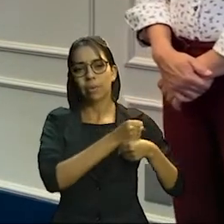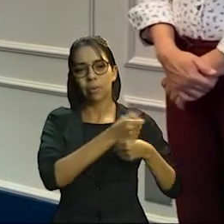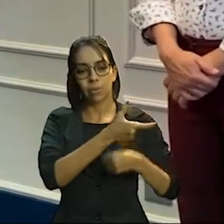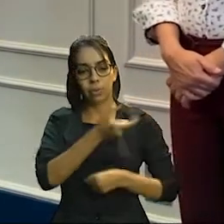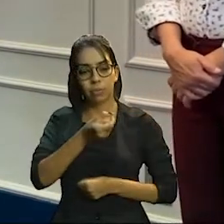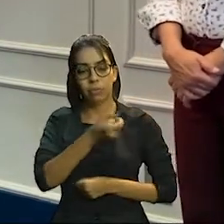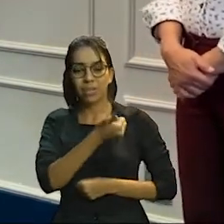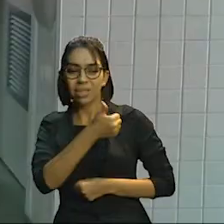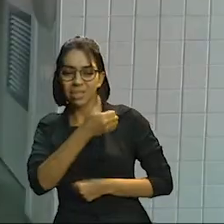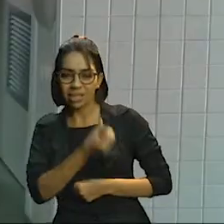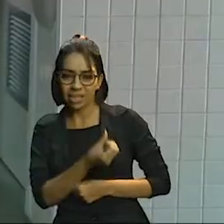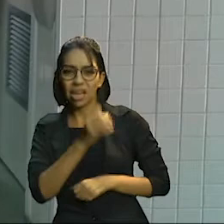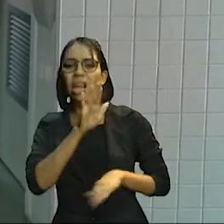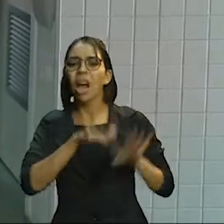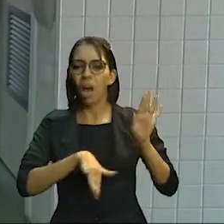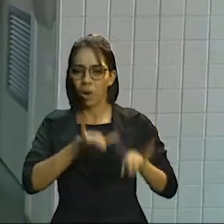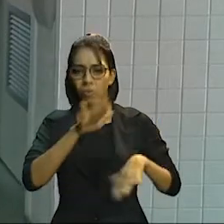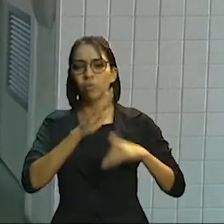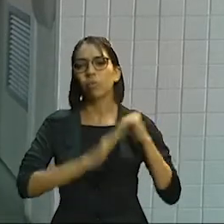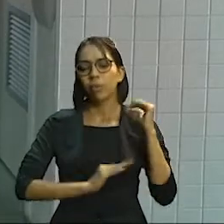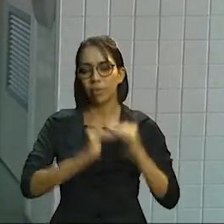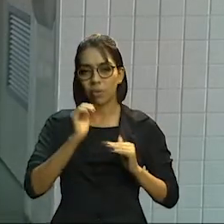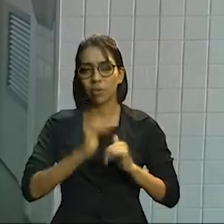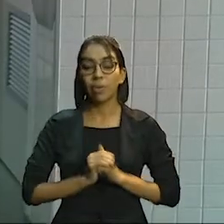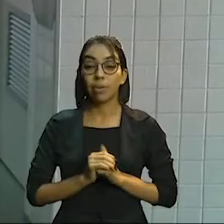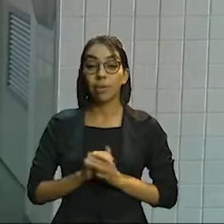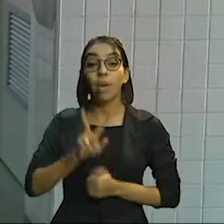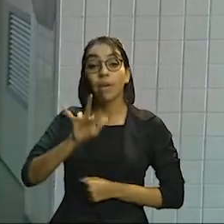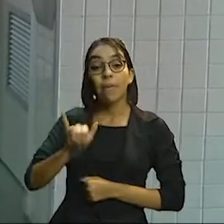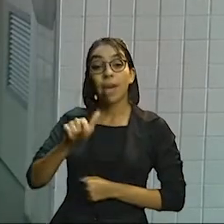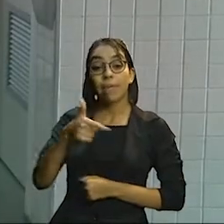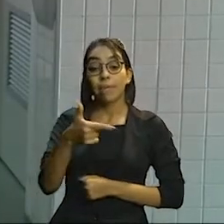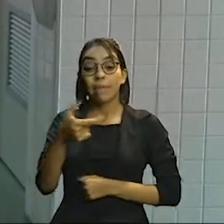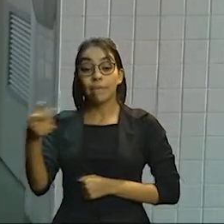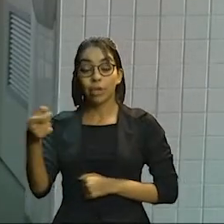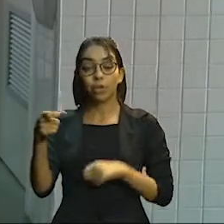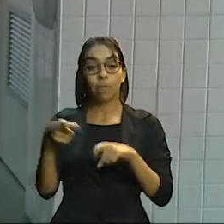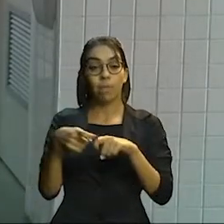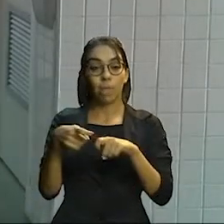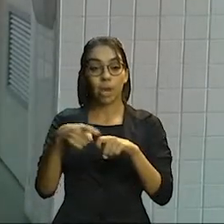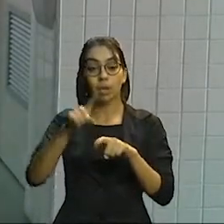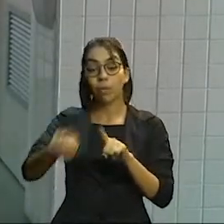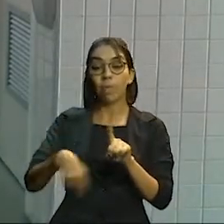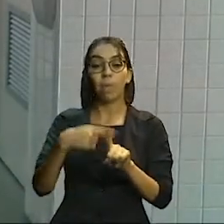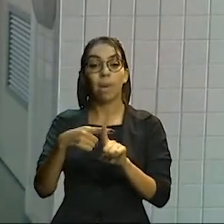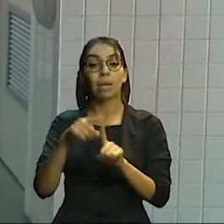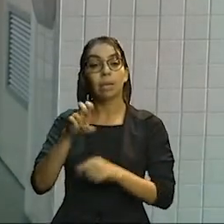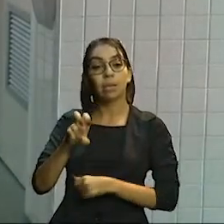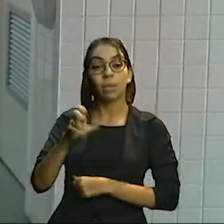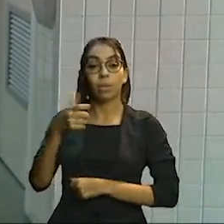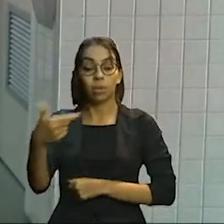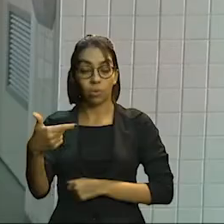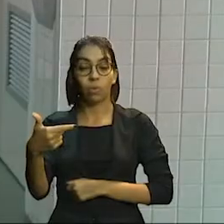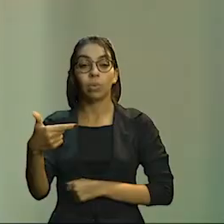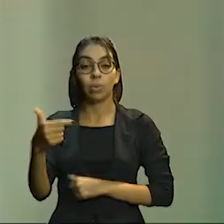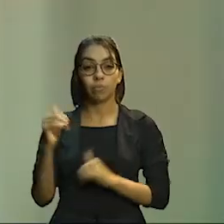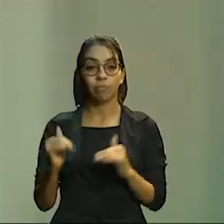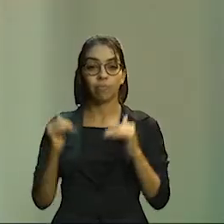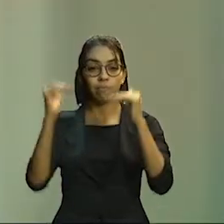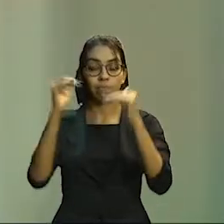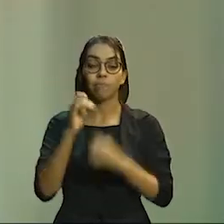de alguns profissionais. Serão 20 médicos mais 52 profissionais de nível superior, dentre eles